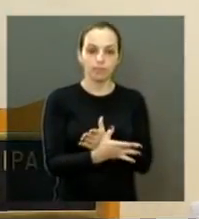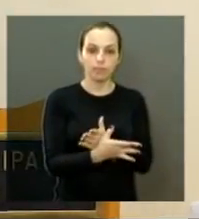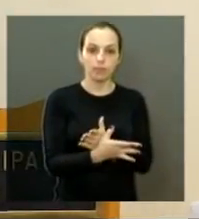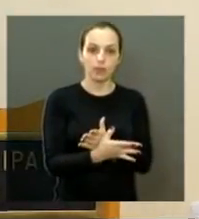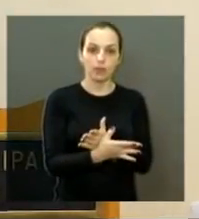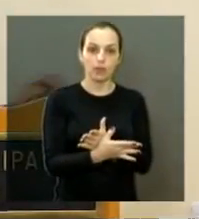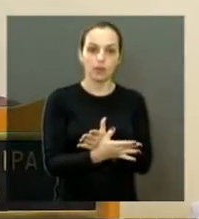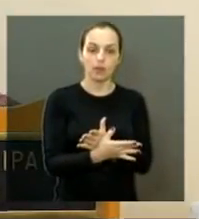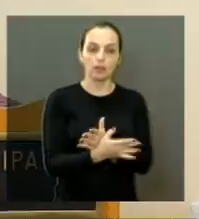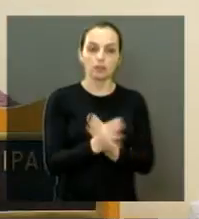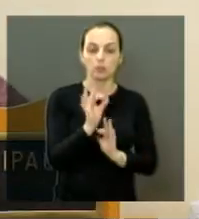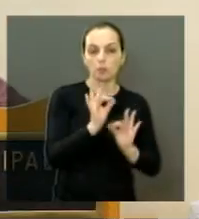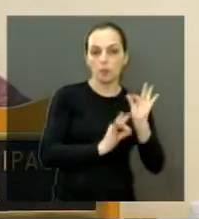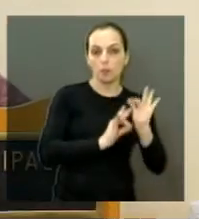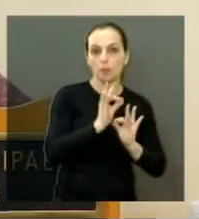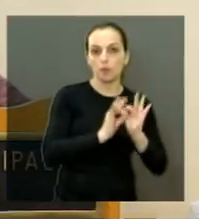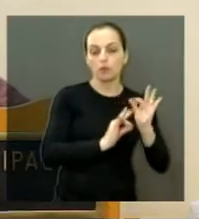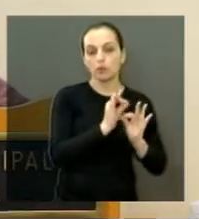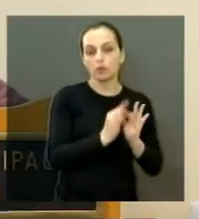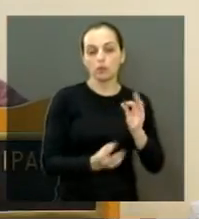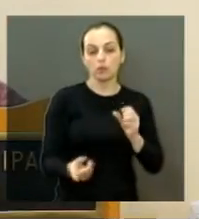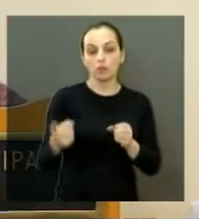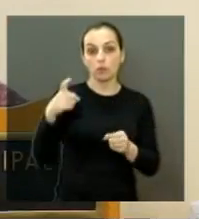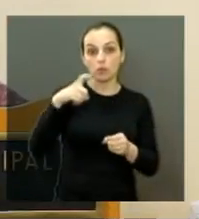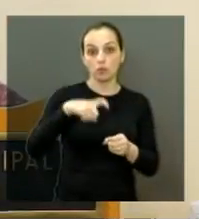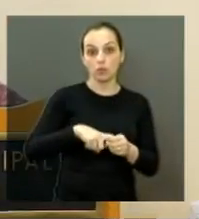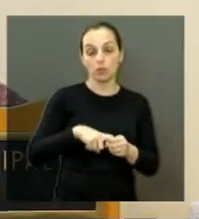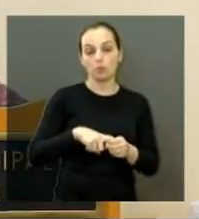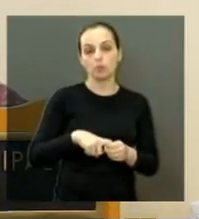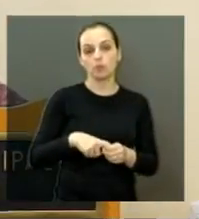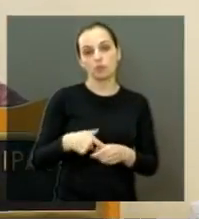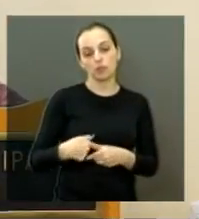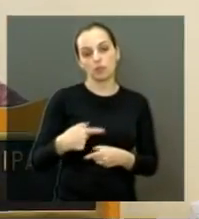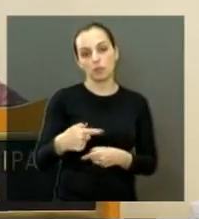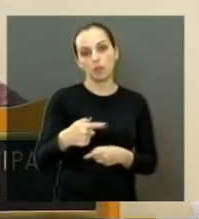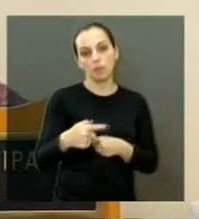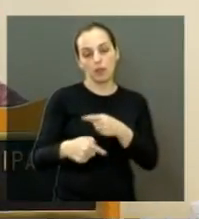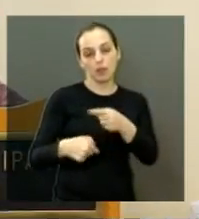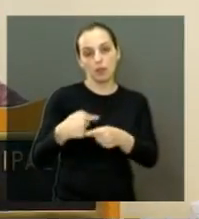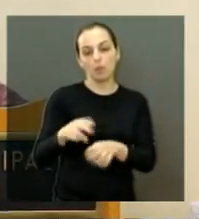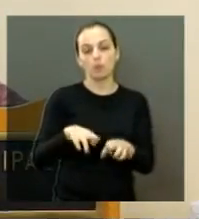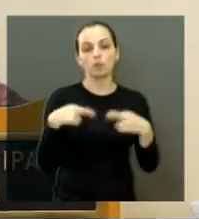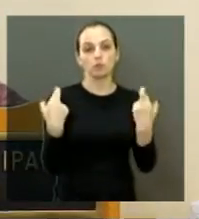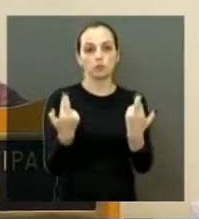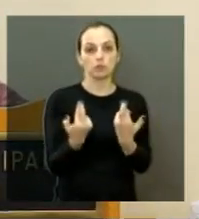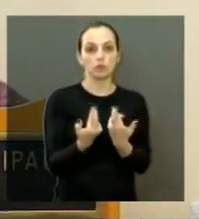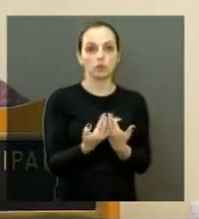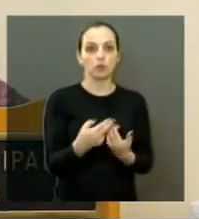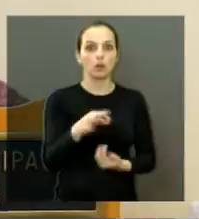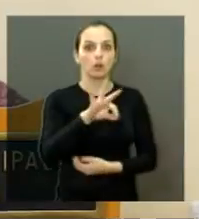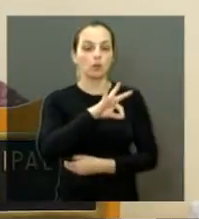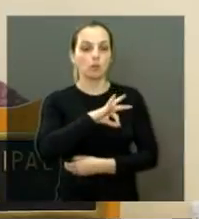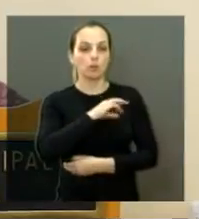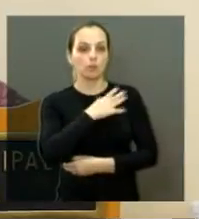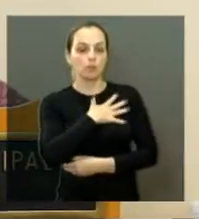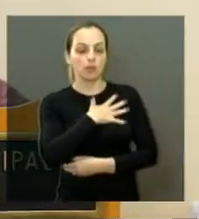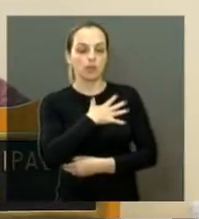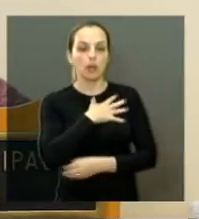falando sobre o projeto que retomamos e que, esta semana, após reunião realizada com a Polícia Militar,